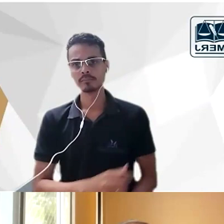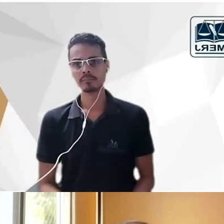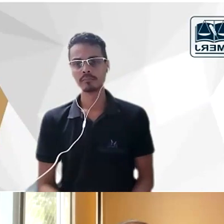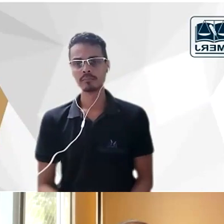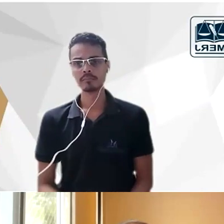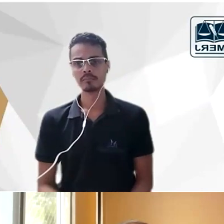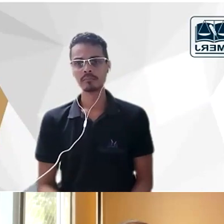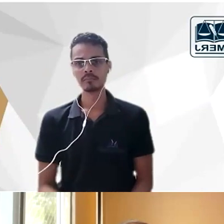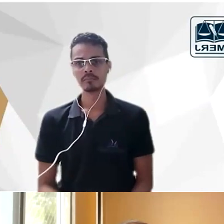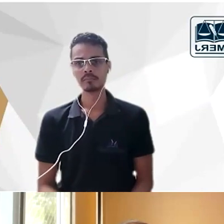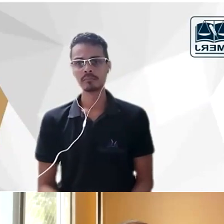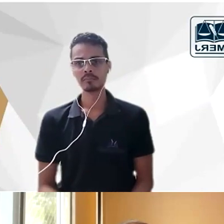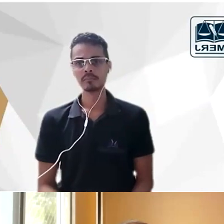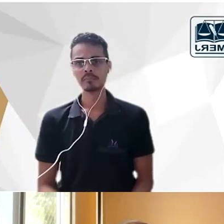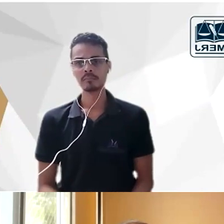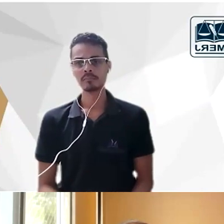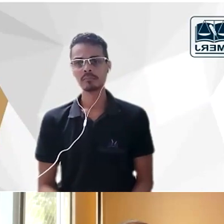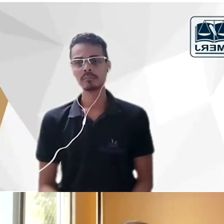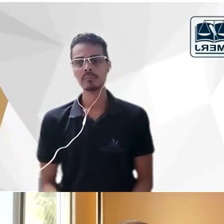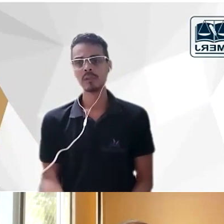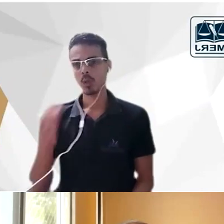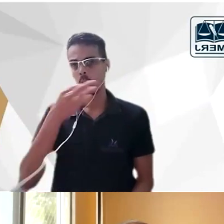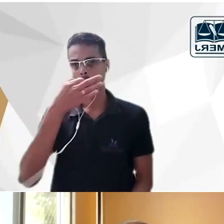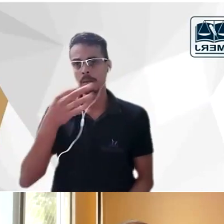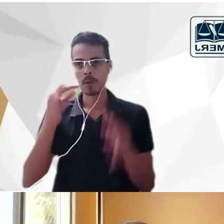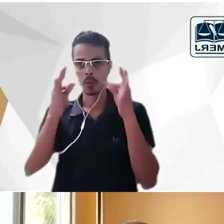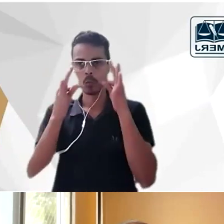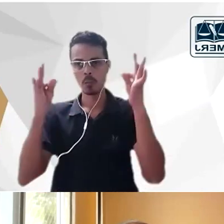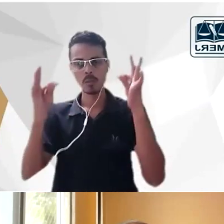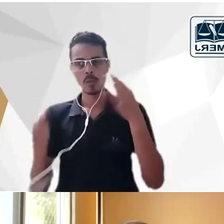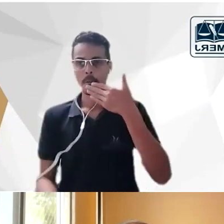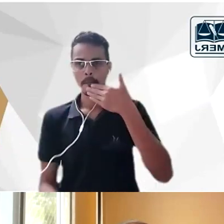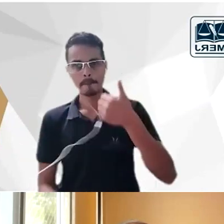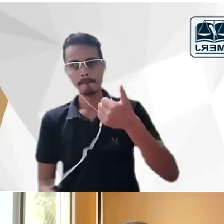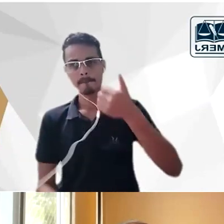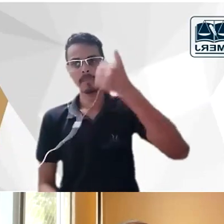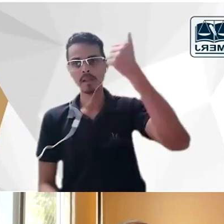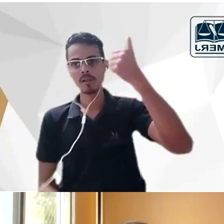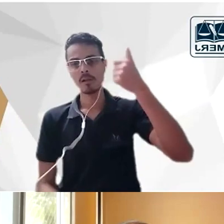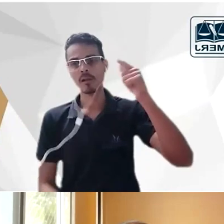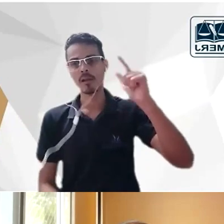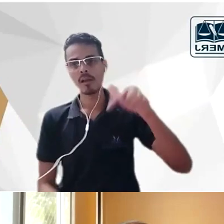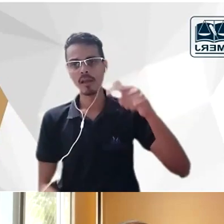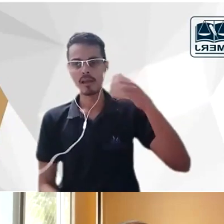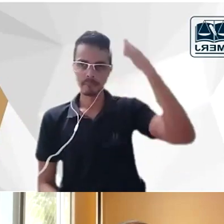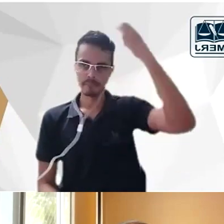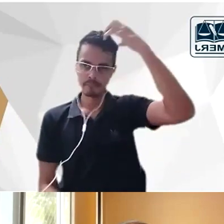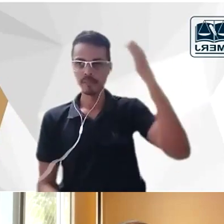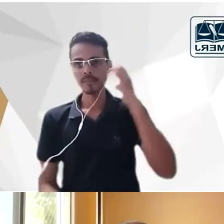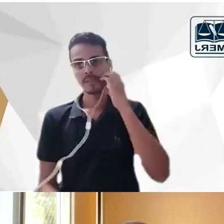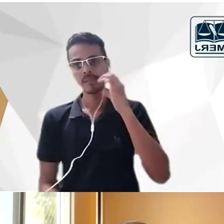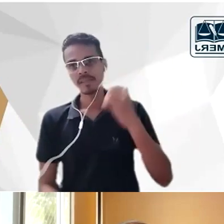é ele que é o péssimo que é terrível sou contra chamava chamava Dom Pedro II de